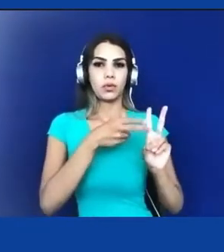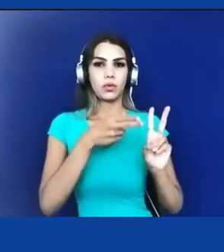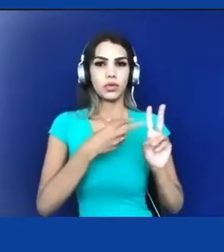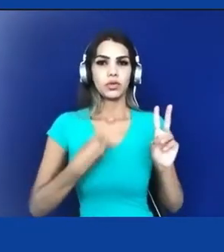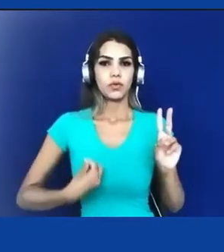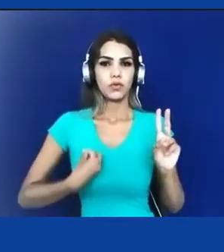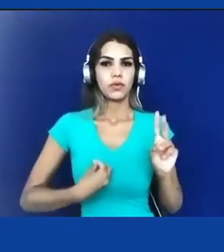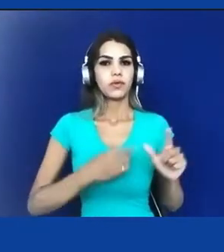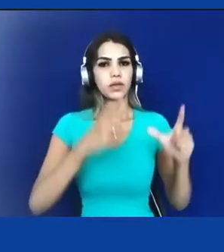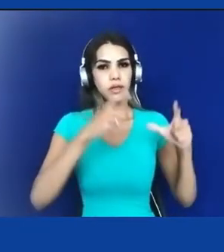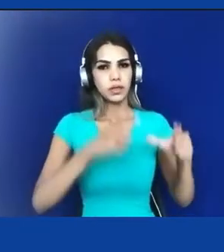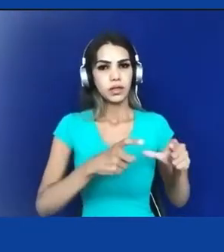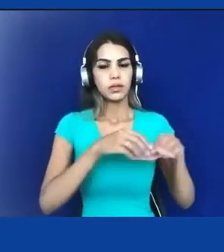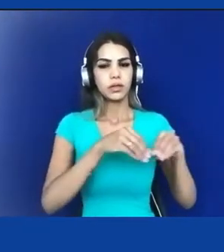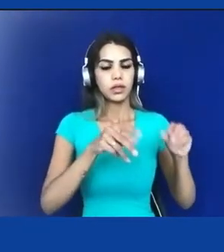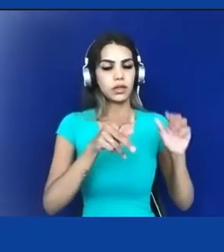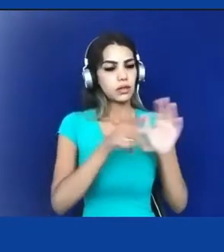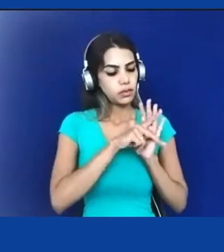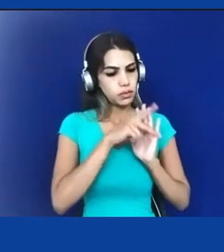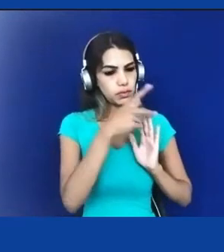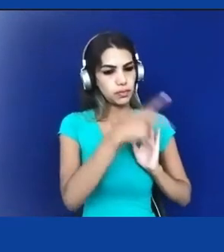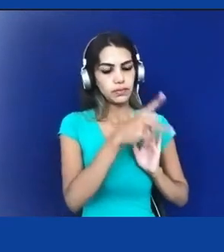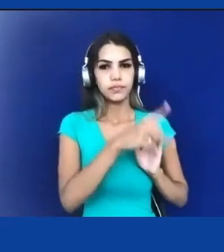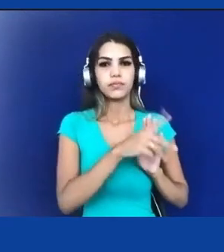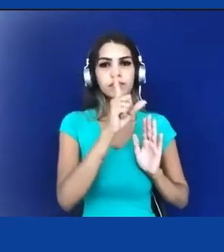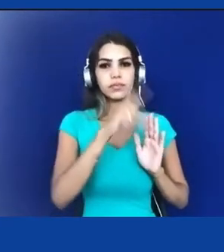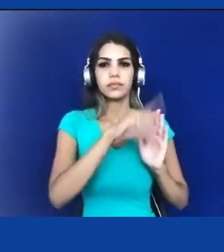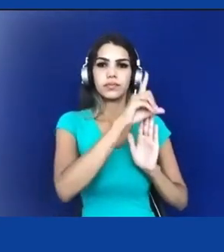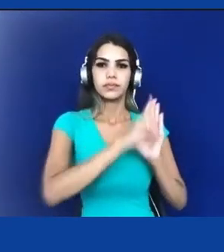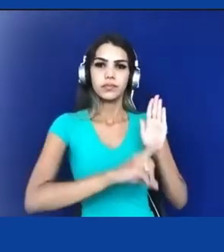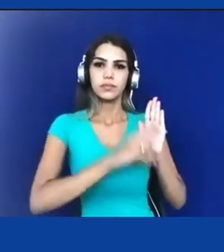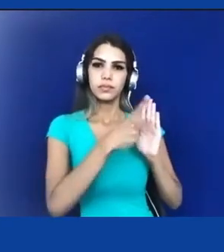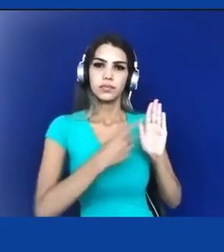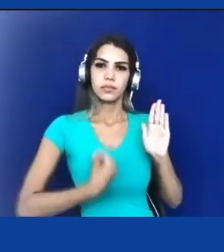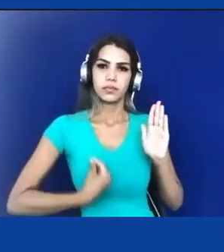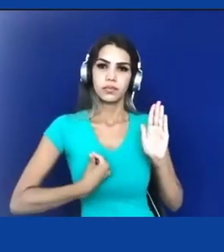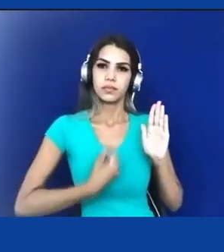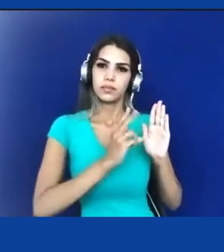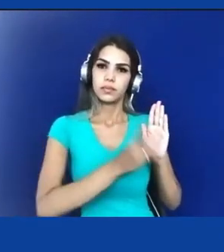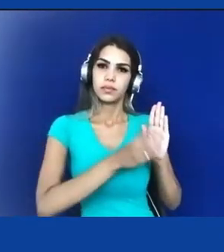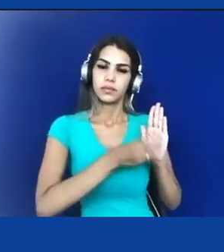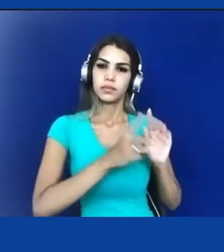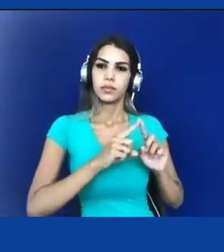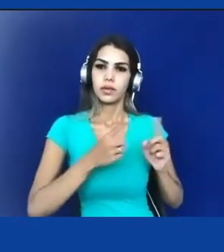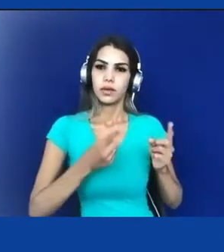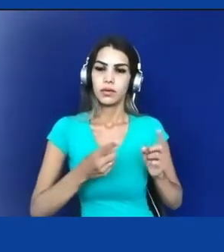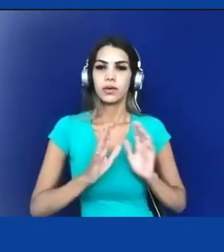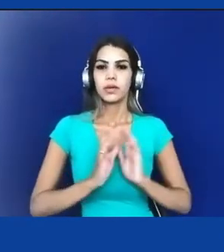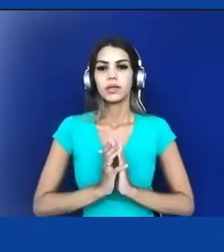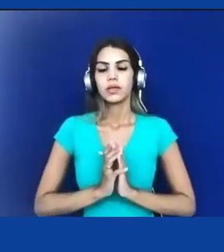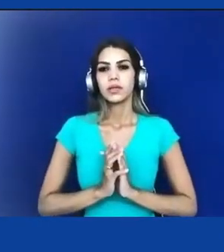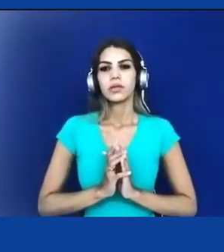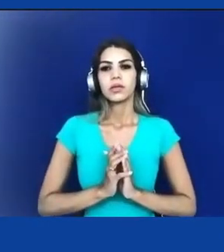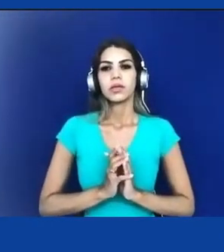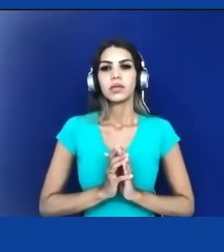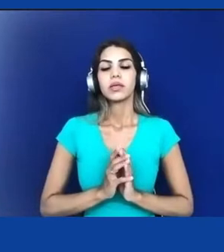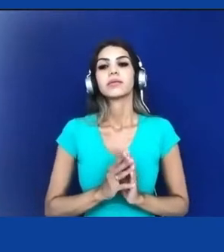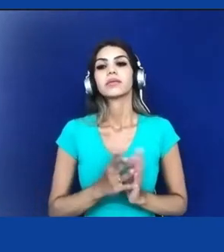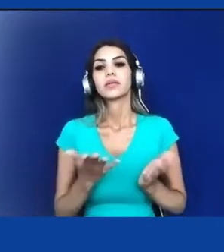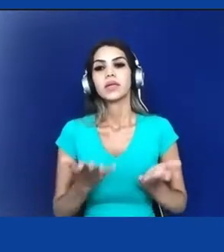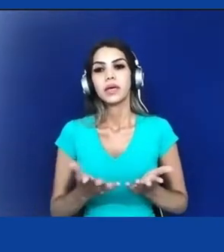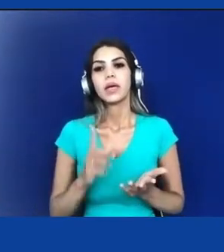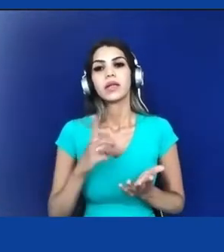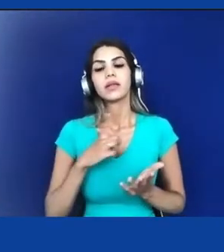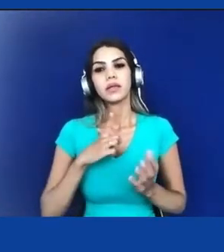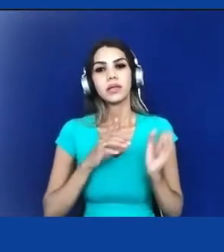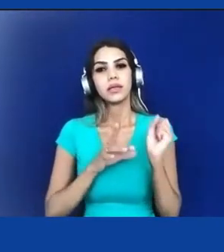no entanto era vedada a alienação dessas terras então era garantido que